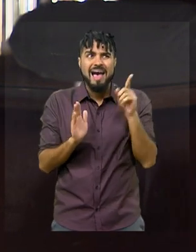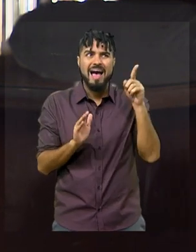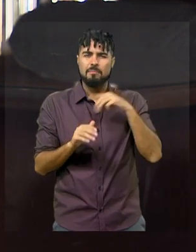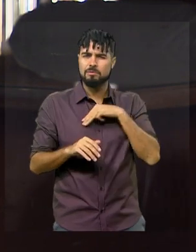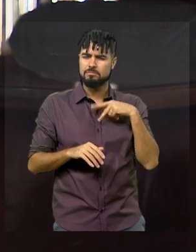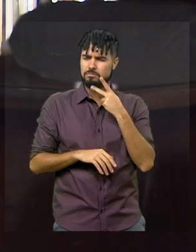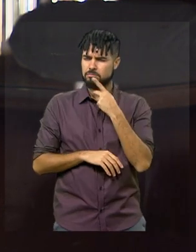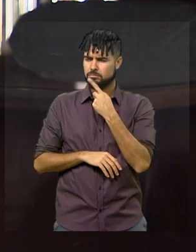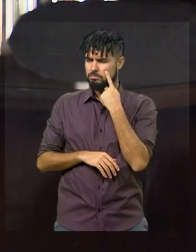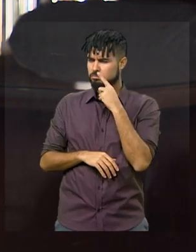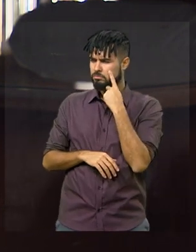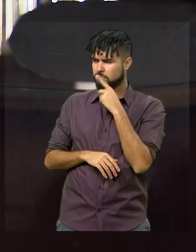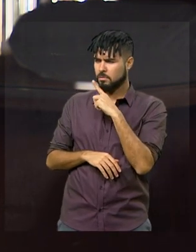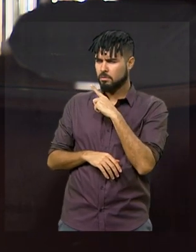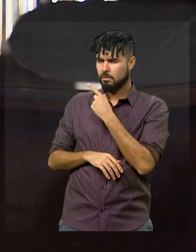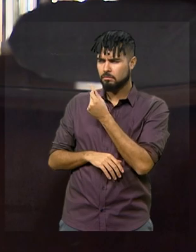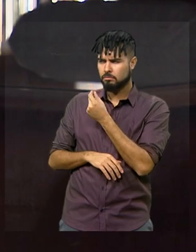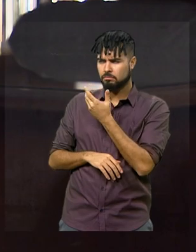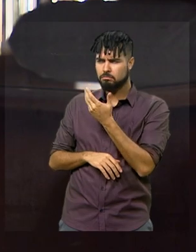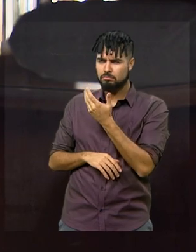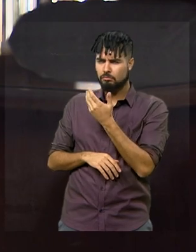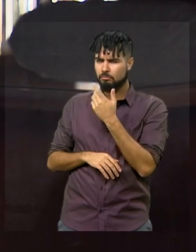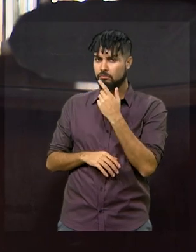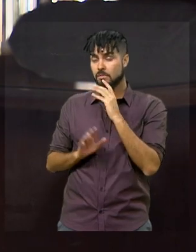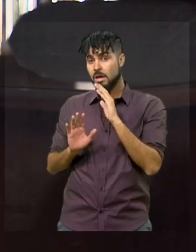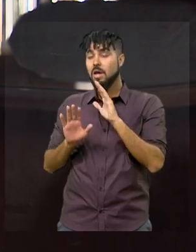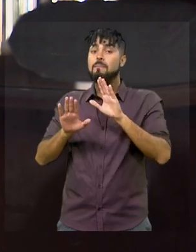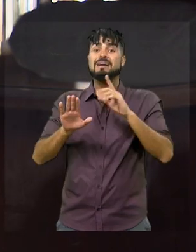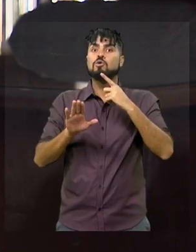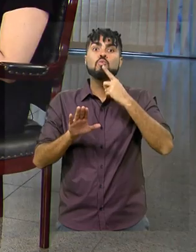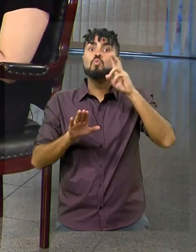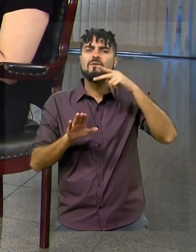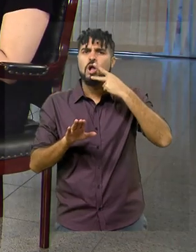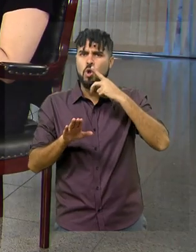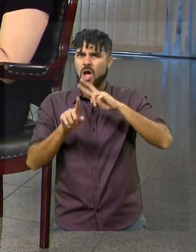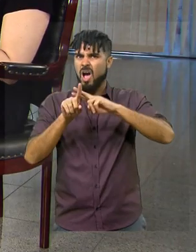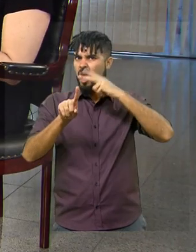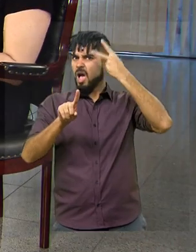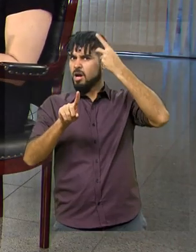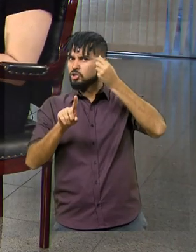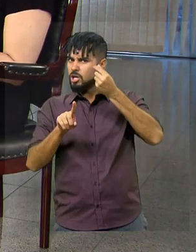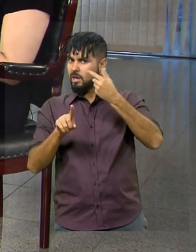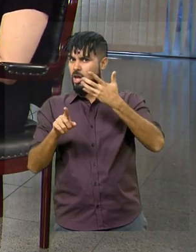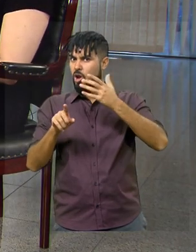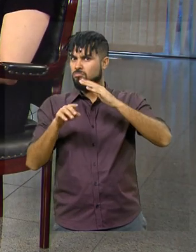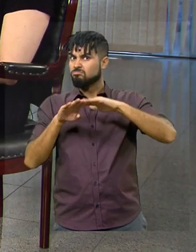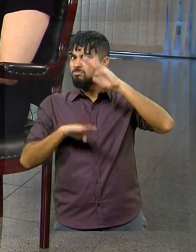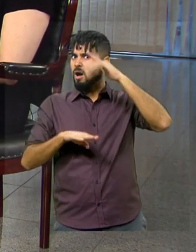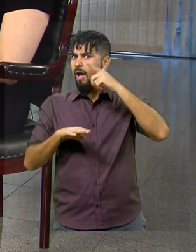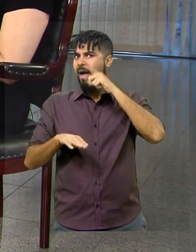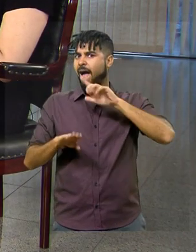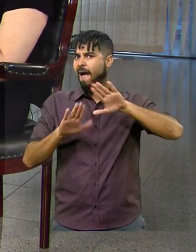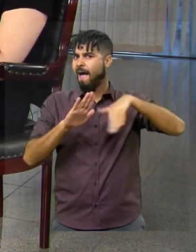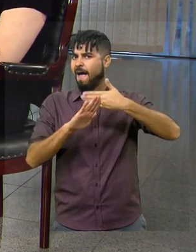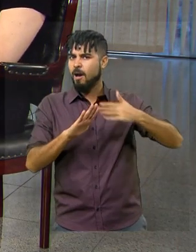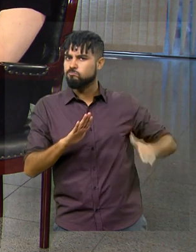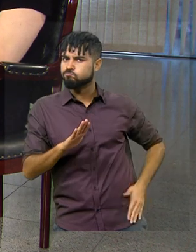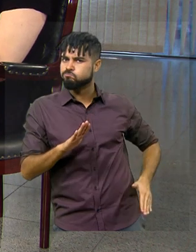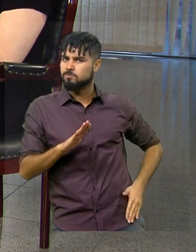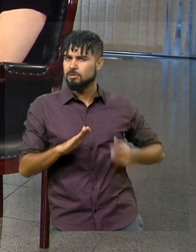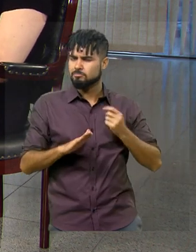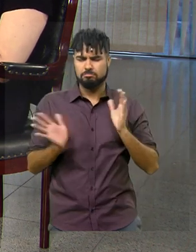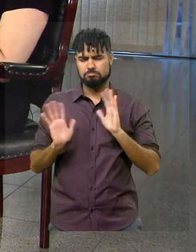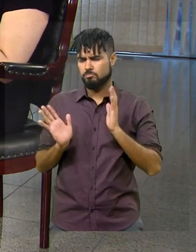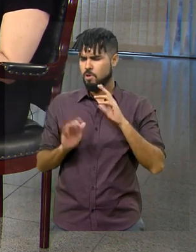havia irregularidade. Em nenhum momento apontando que havia superfaturamento, o próprio Ministério Público nunca disse isso, que haveria,